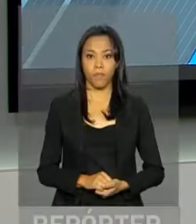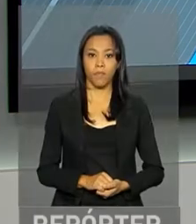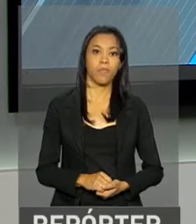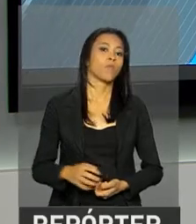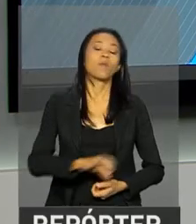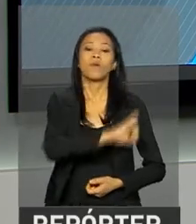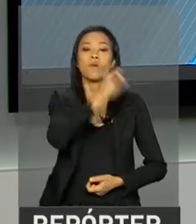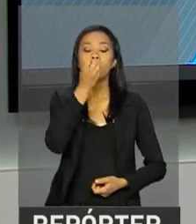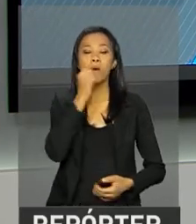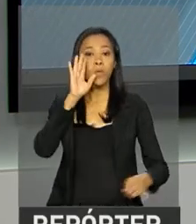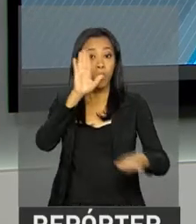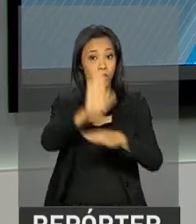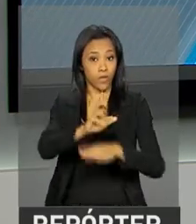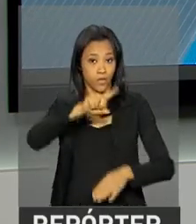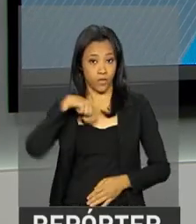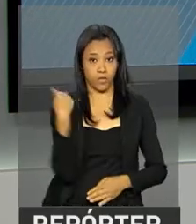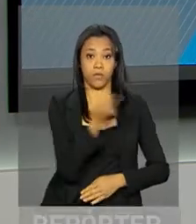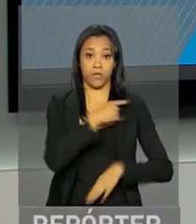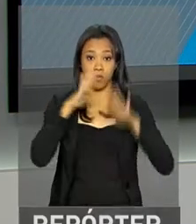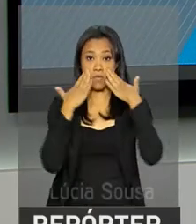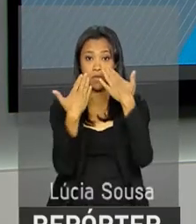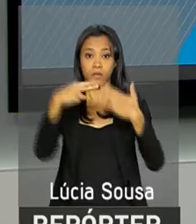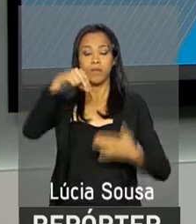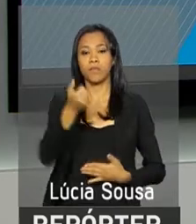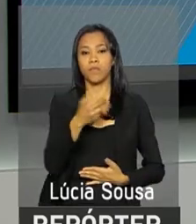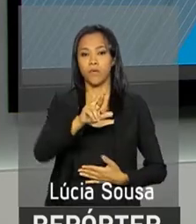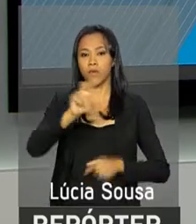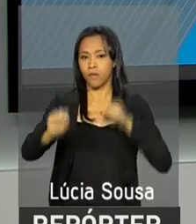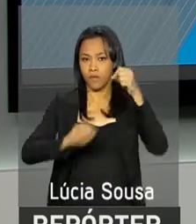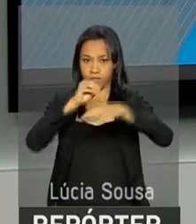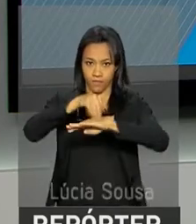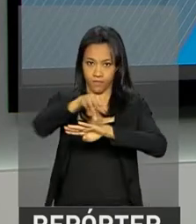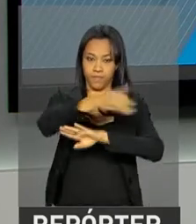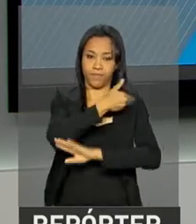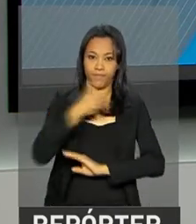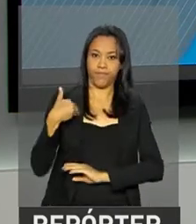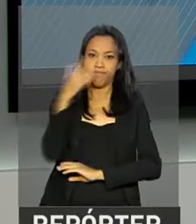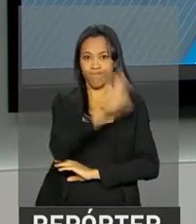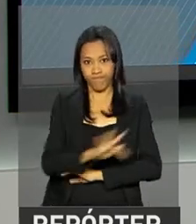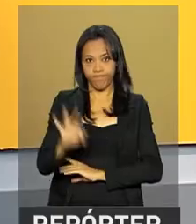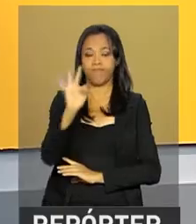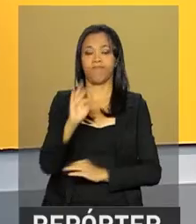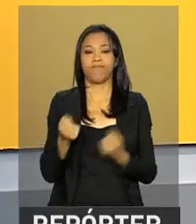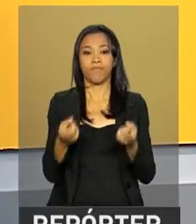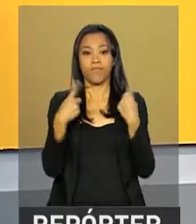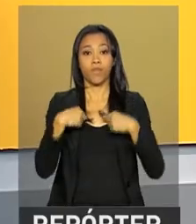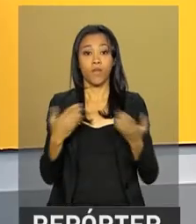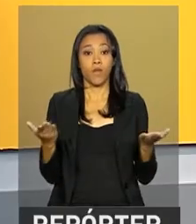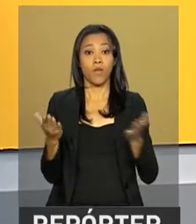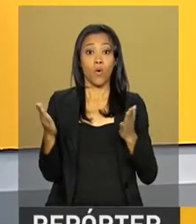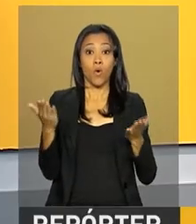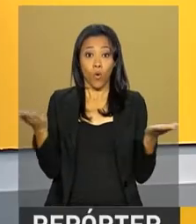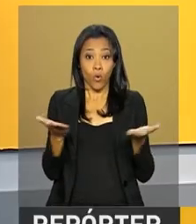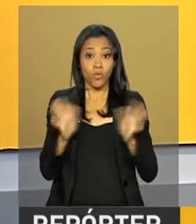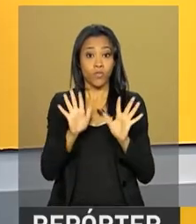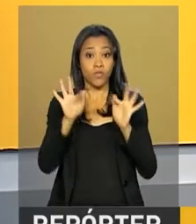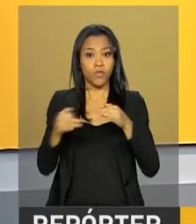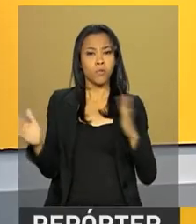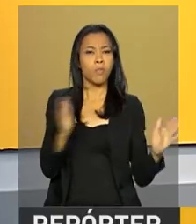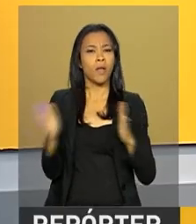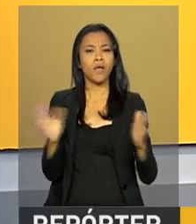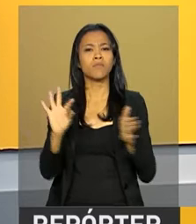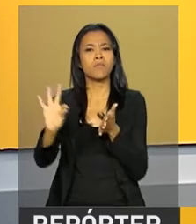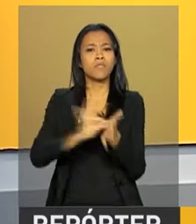Olá, boa tarde. Estamos de volta com o repórter NBR e as notícias do governo federal. Termina hoje o prazo para que